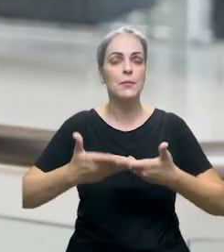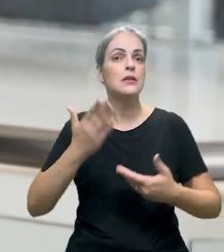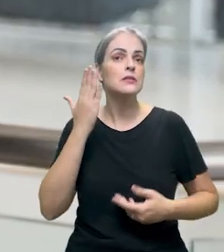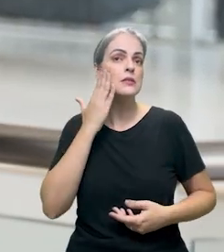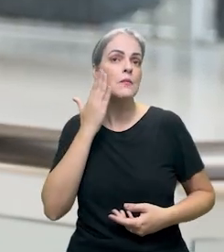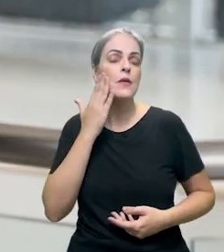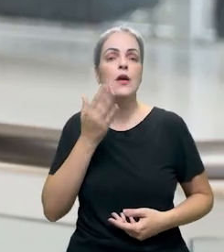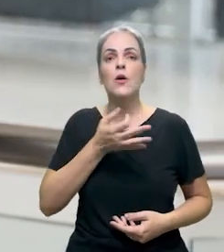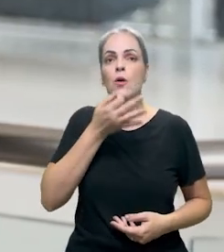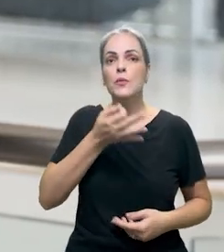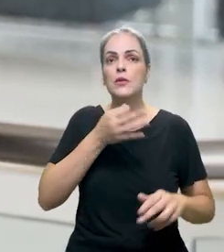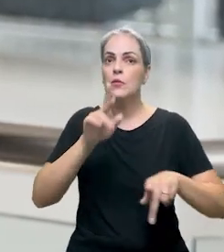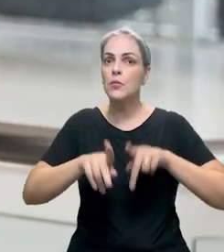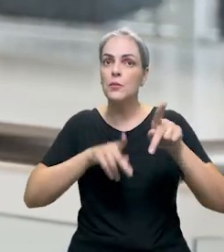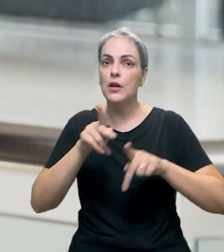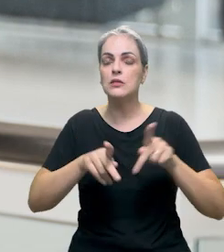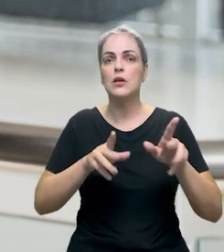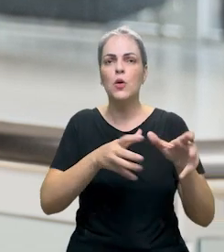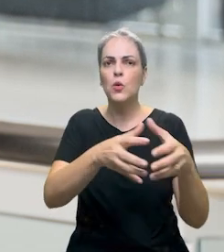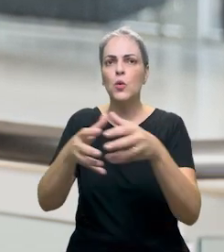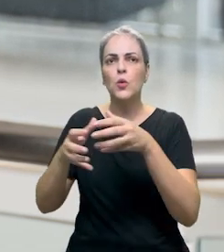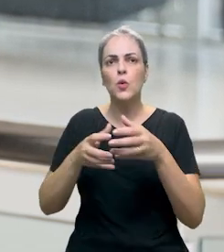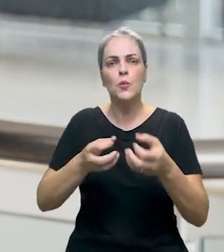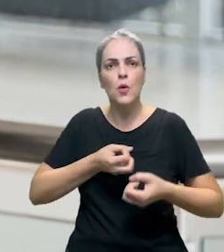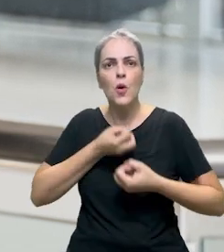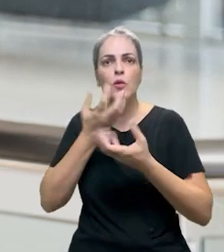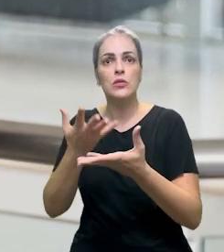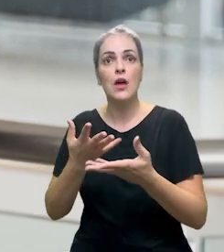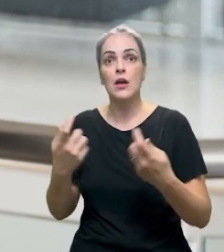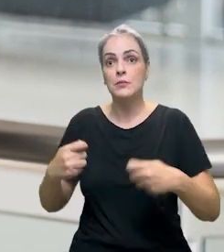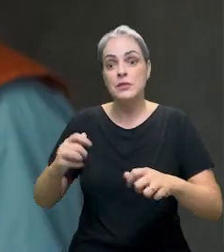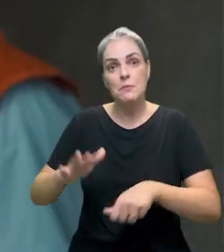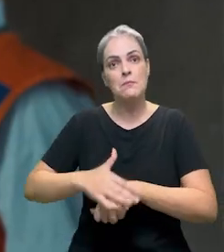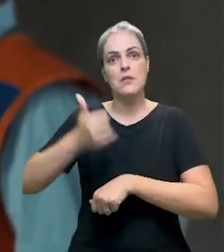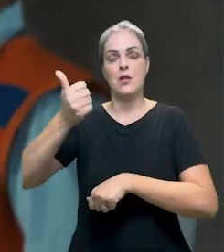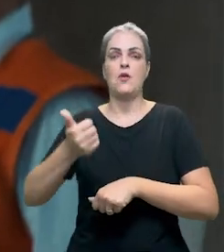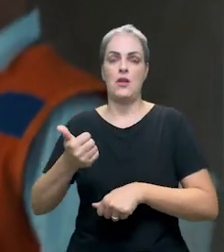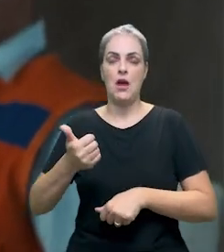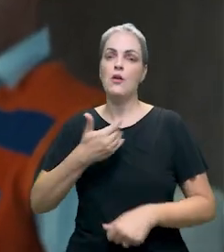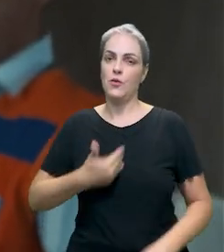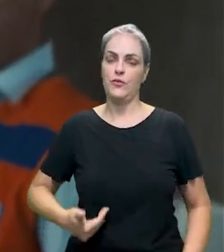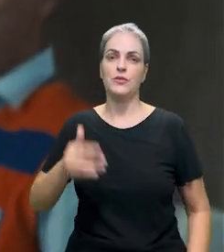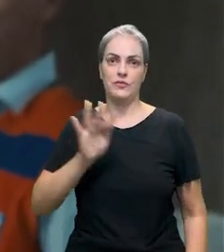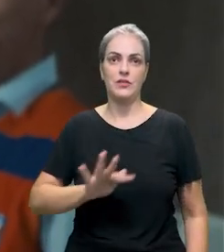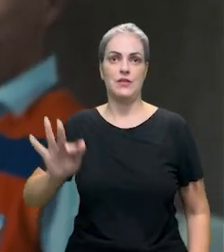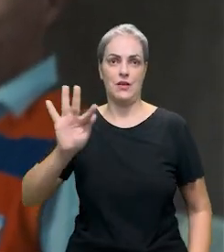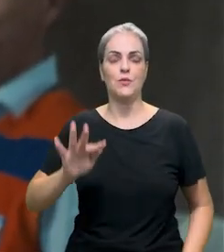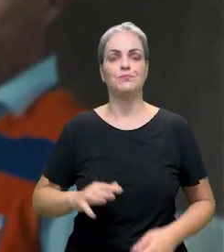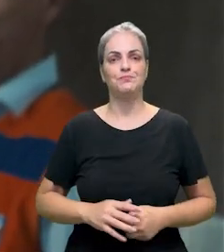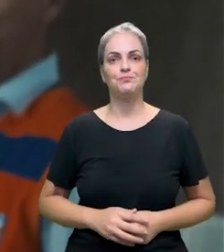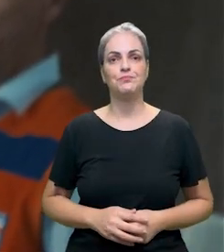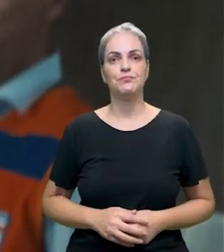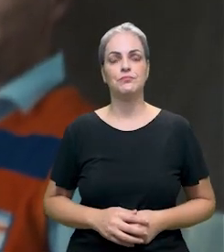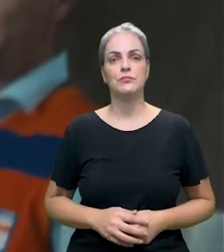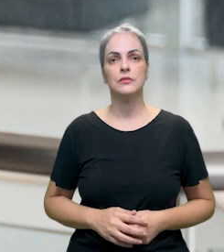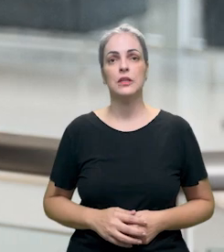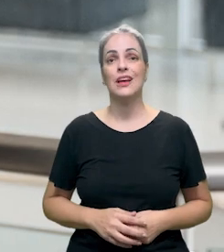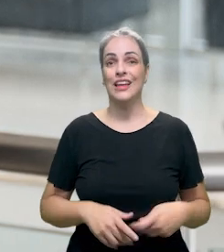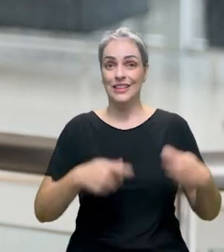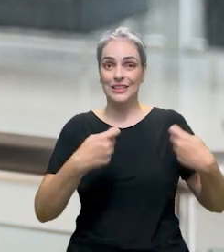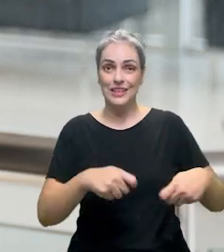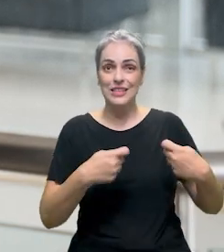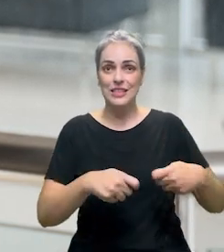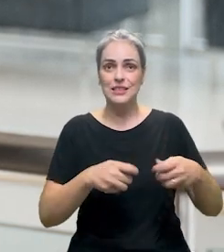demandas da sociedade civil organizada, para que a gente possa melhorar, enquanto o governo federal é muito similar às